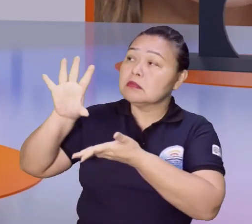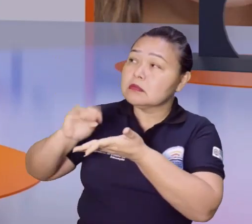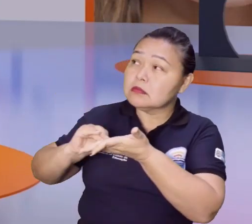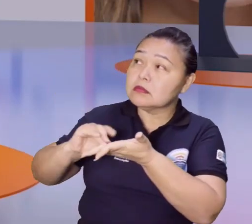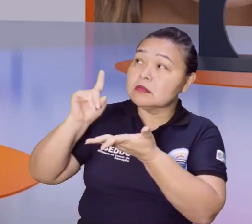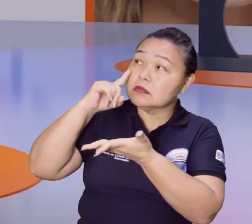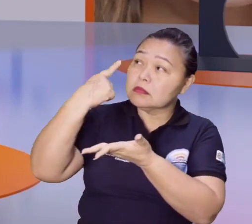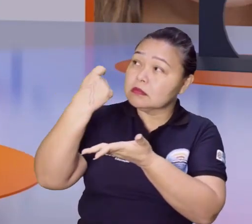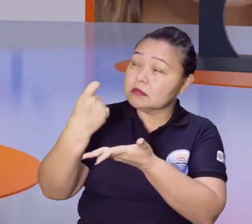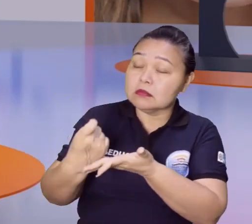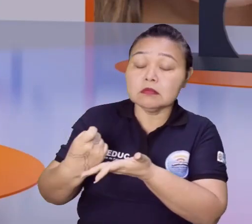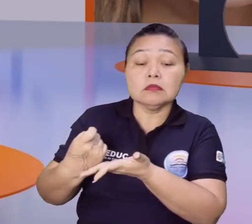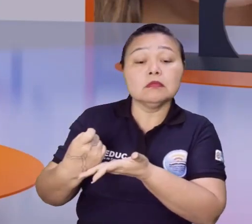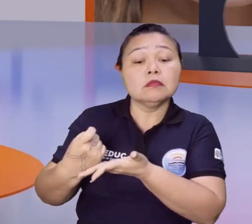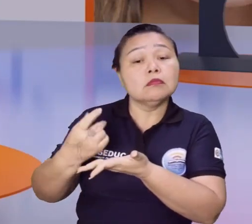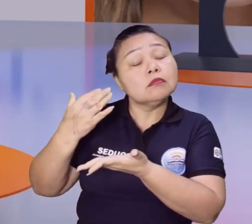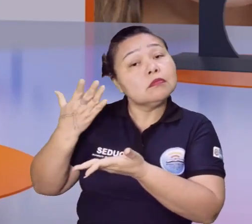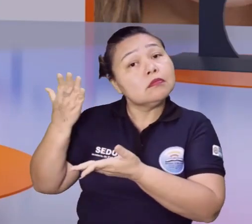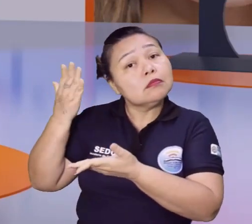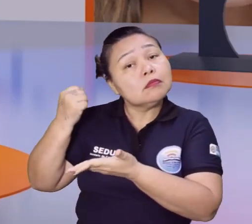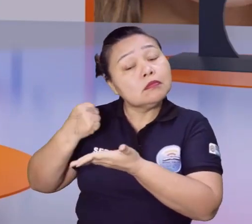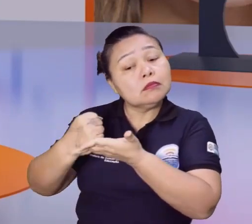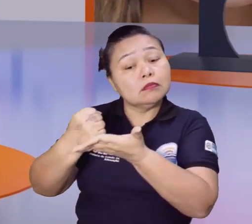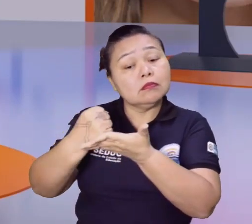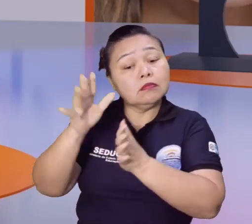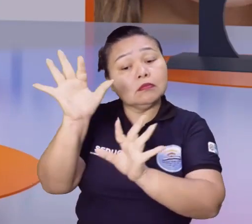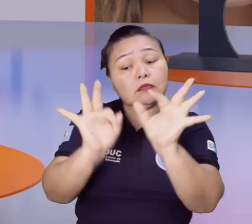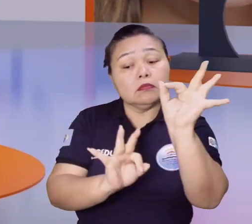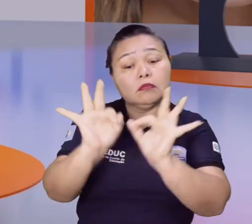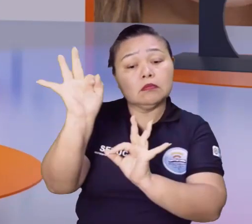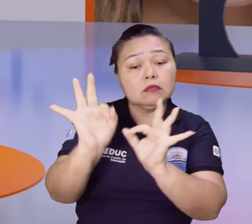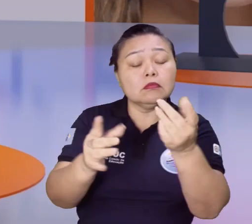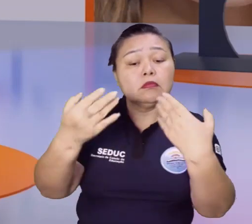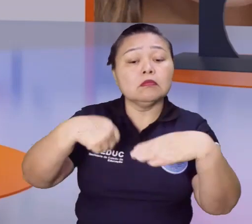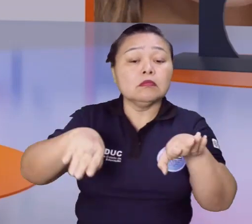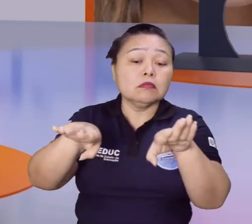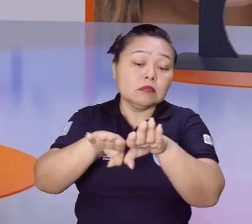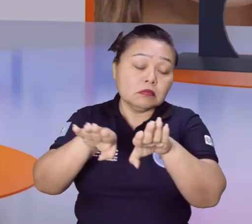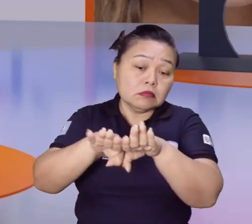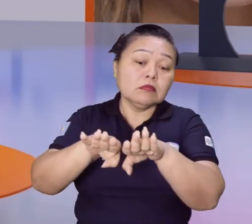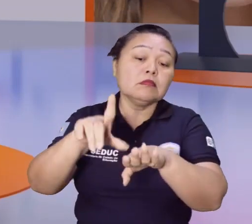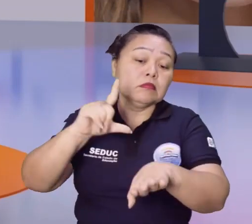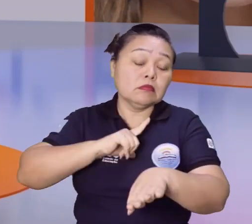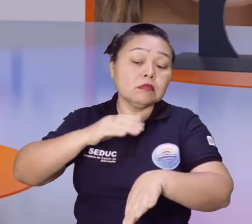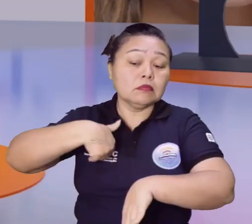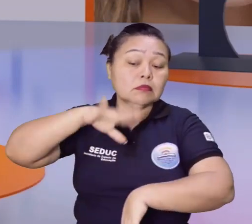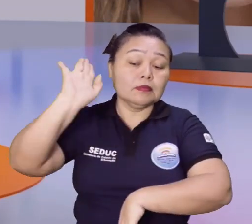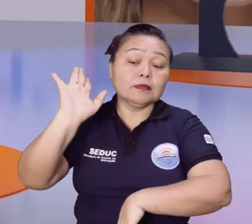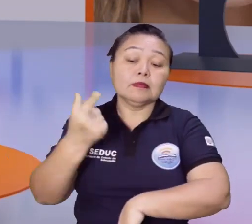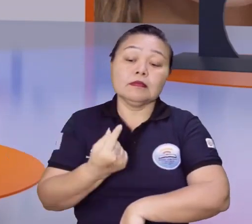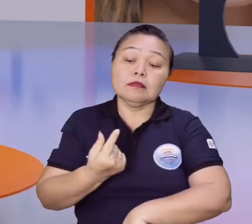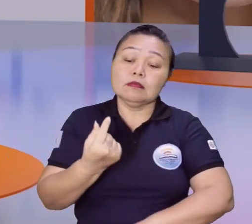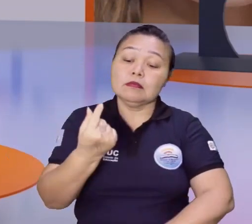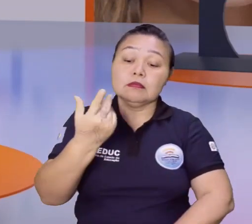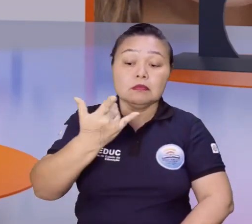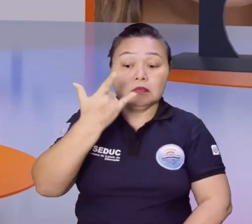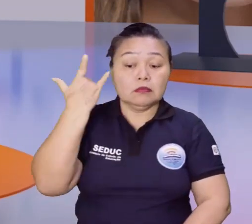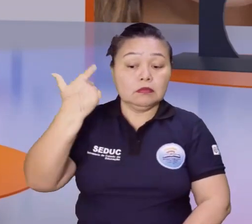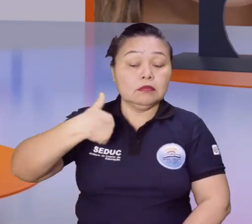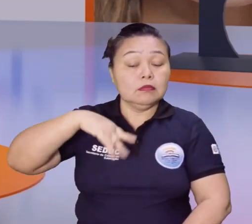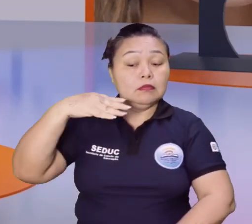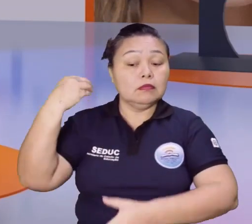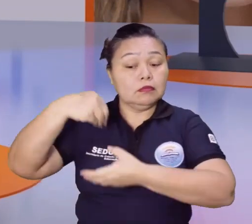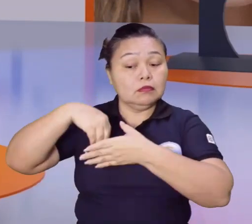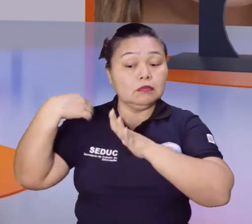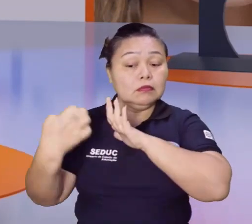para ajudar também nessa organização e também, claro, trazer mais lucros para as empresas, lógico, né?